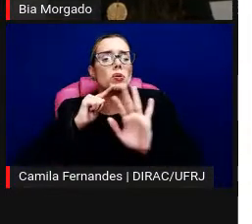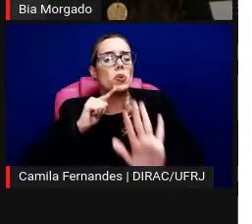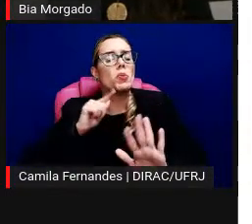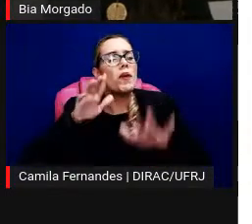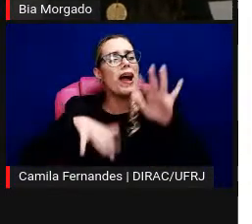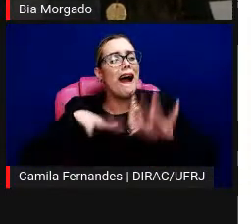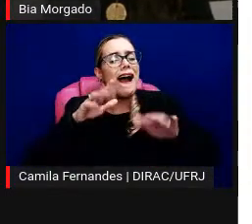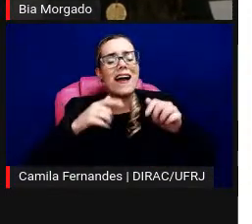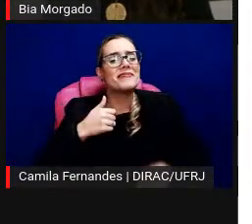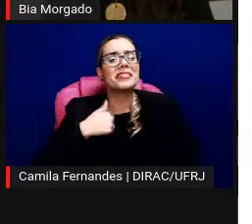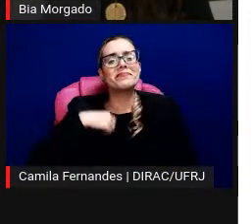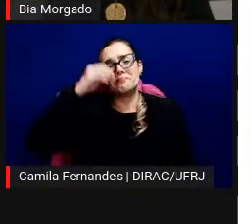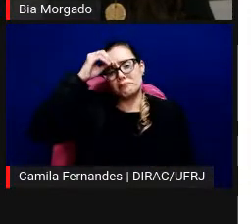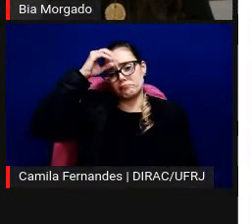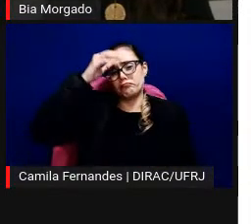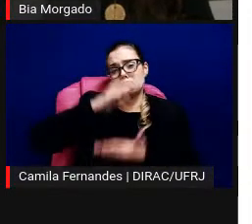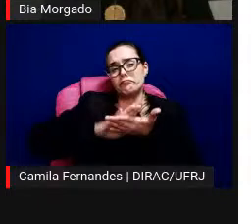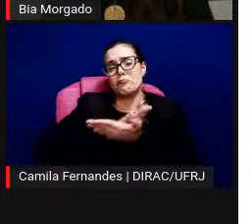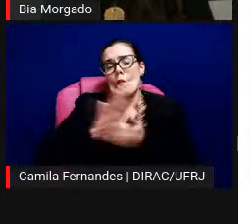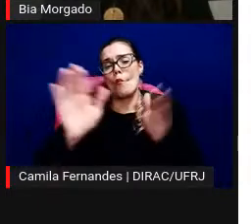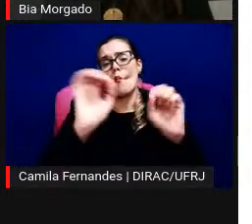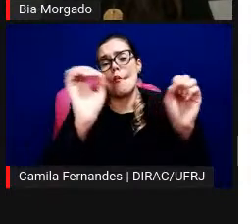Esse era um diferencial do projeto também.